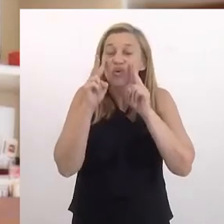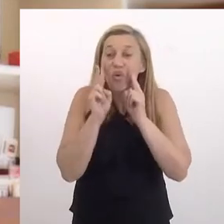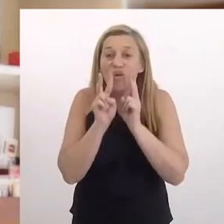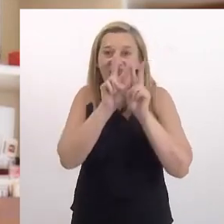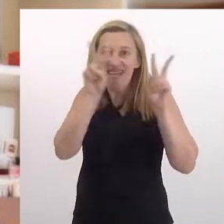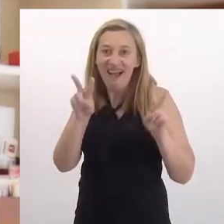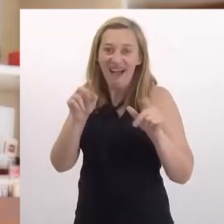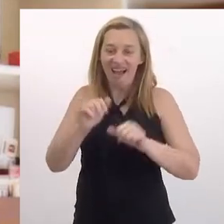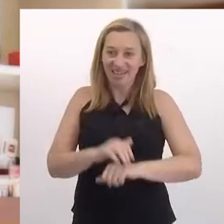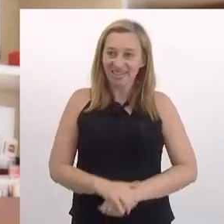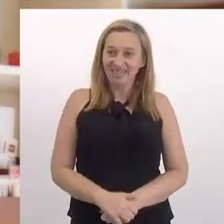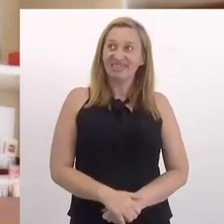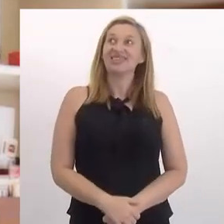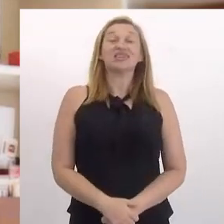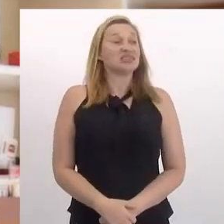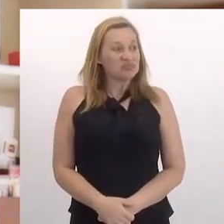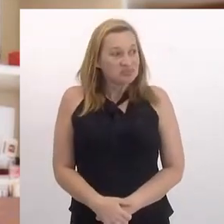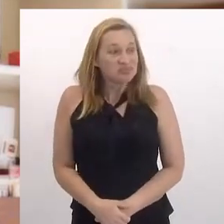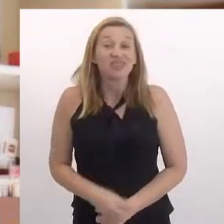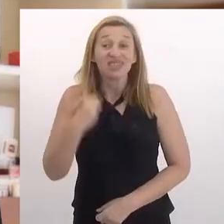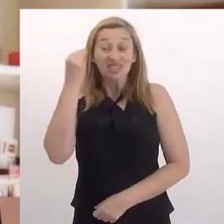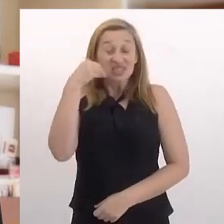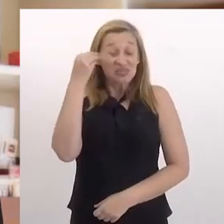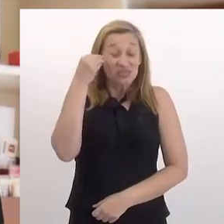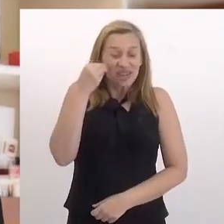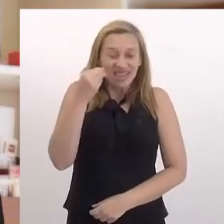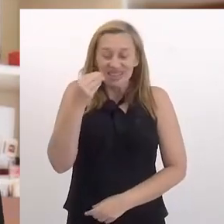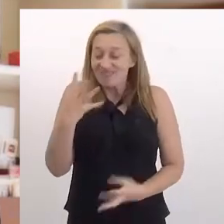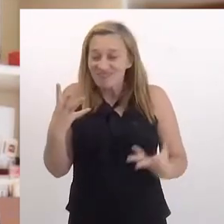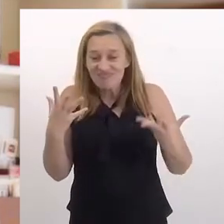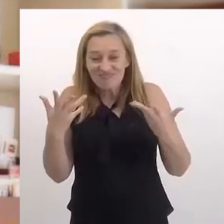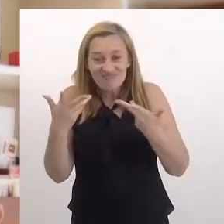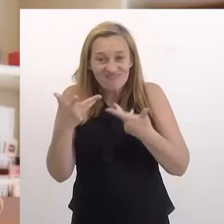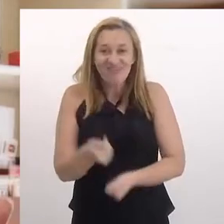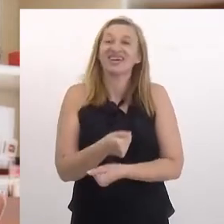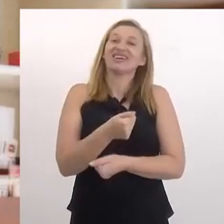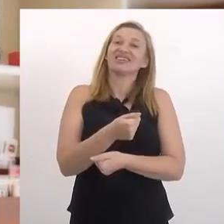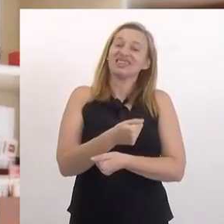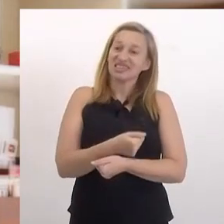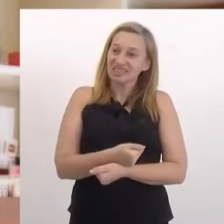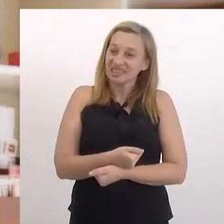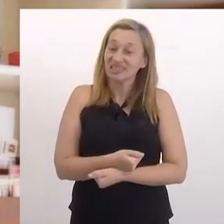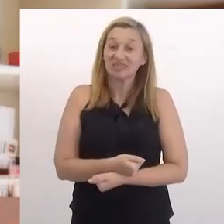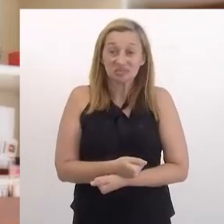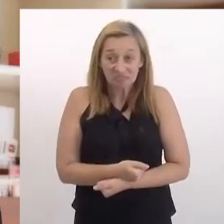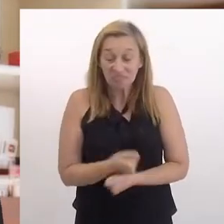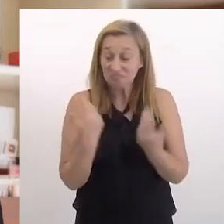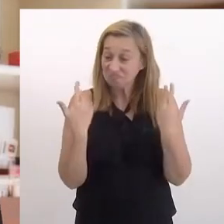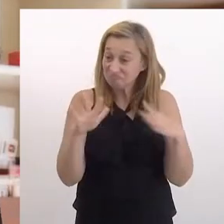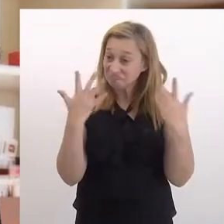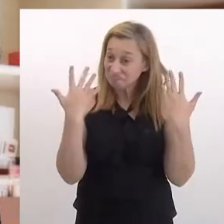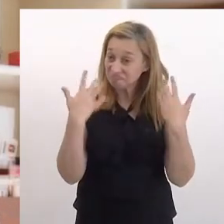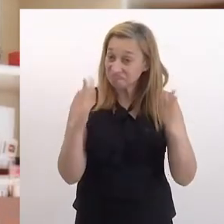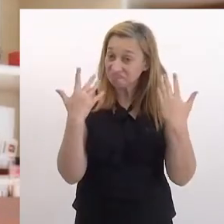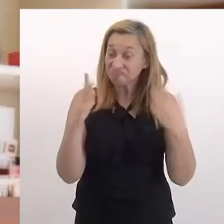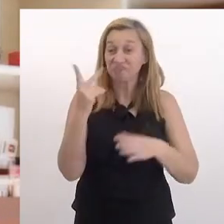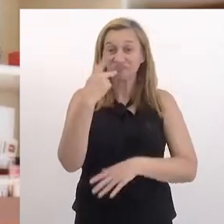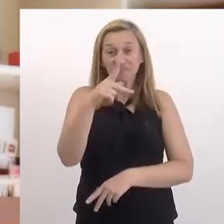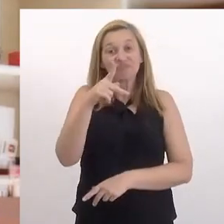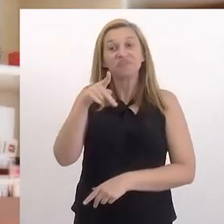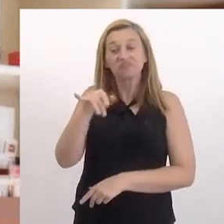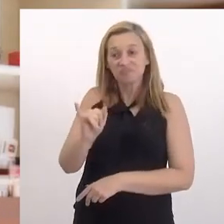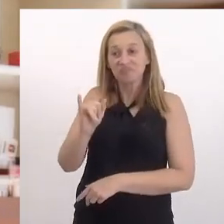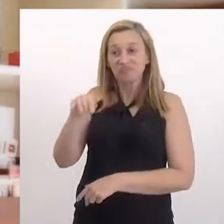olhar, você foi exposta a experiências riquíssimas, bato palma para os seus